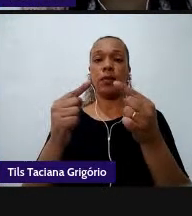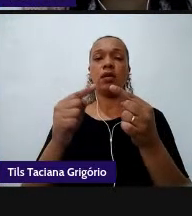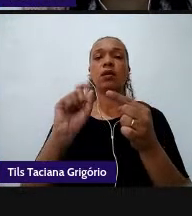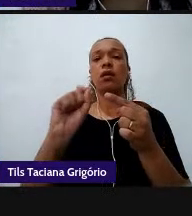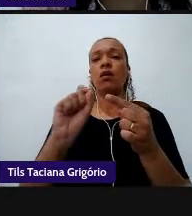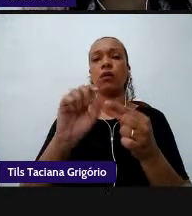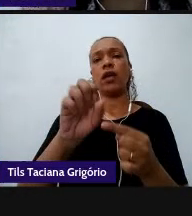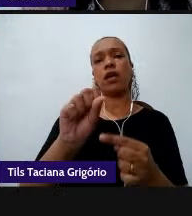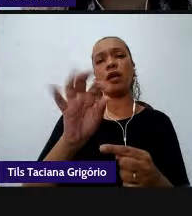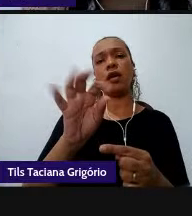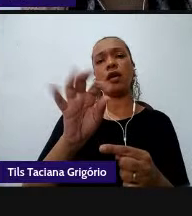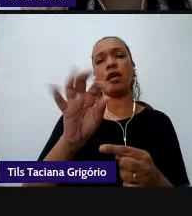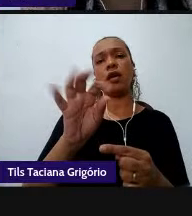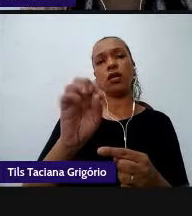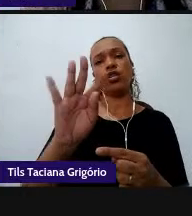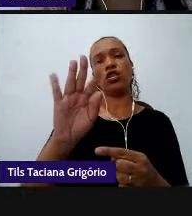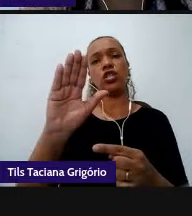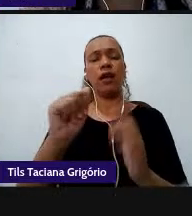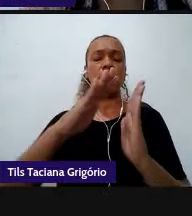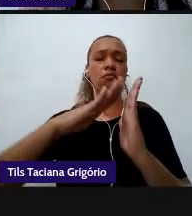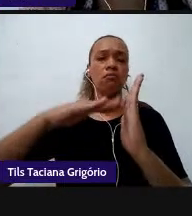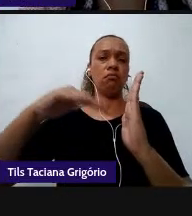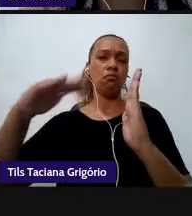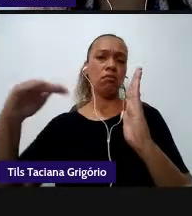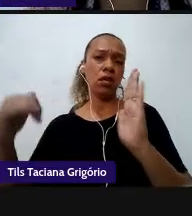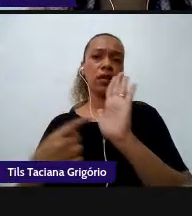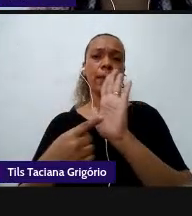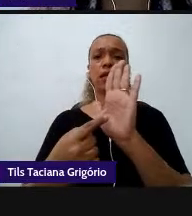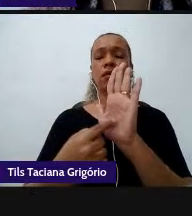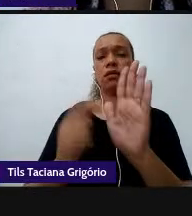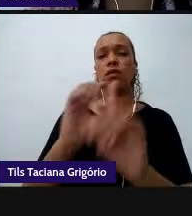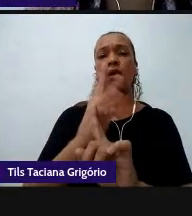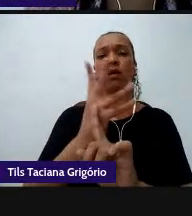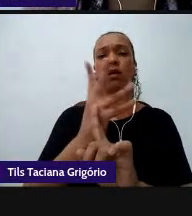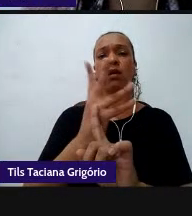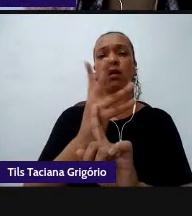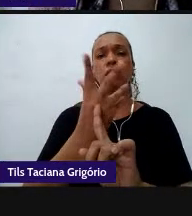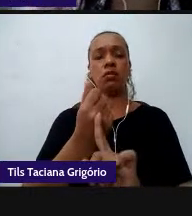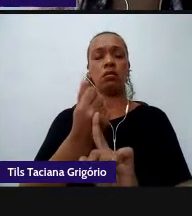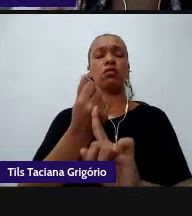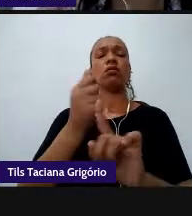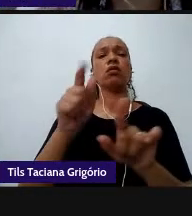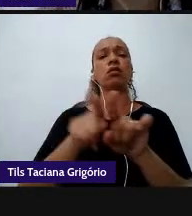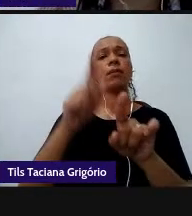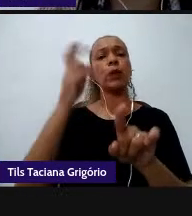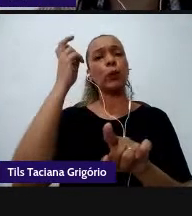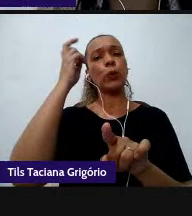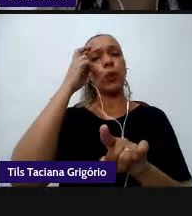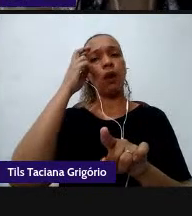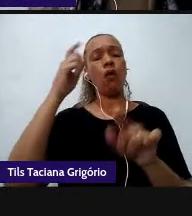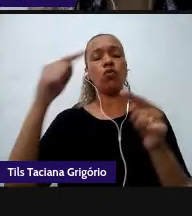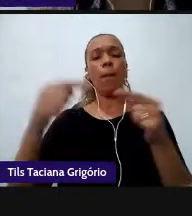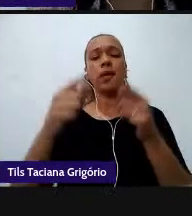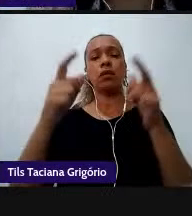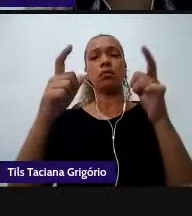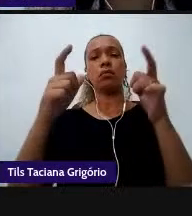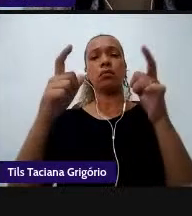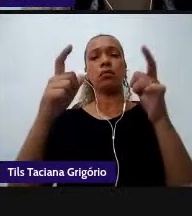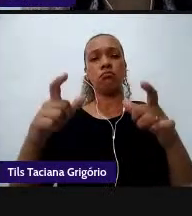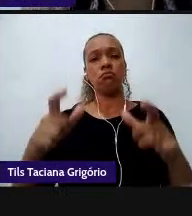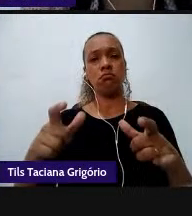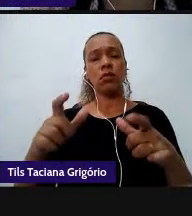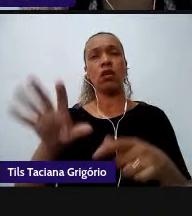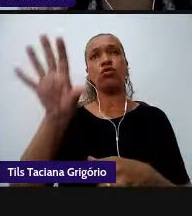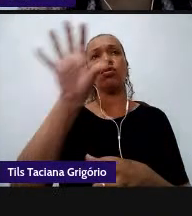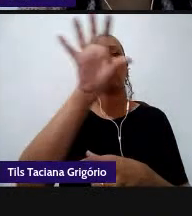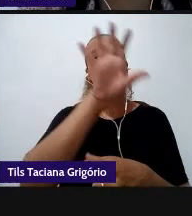produções artísticas e culturais considerando sempre a característica local regional e global mobiliza